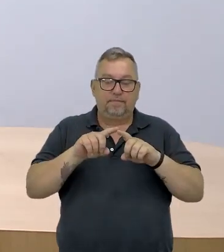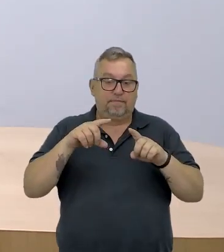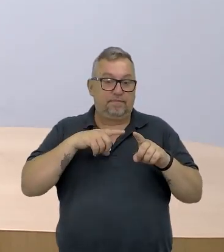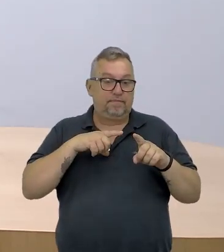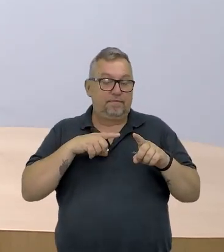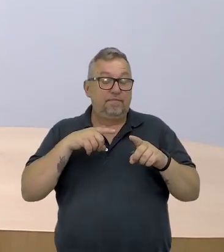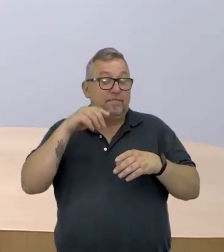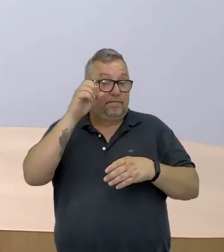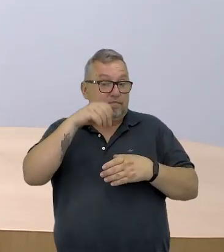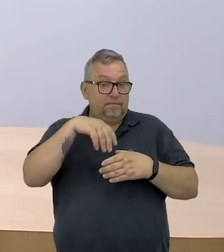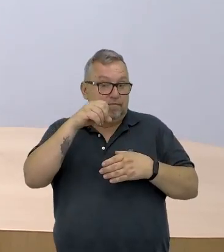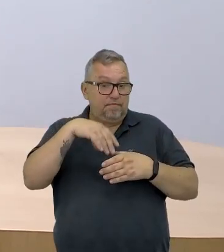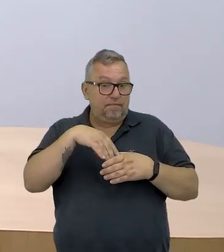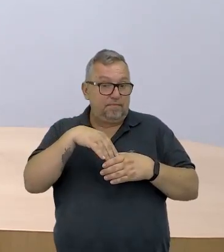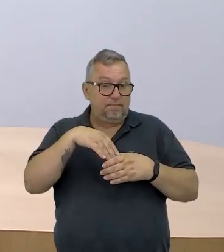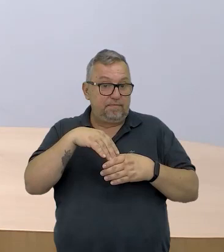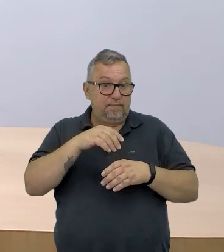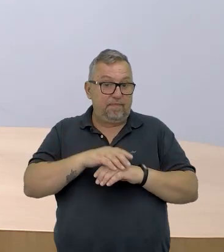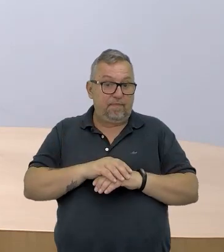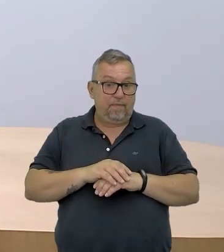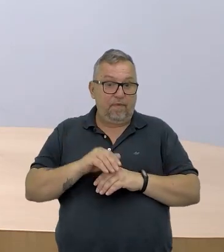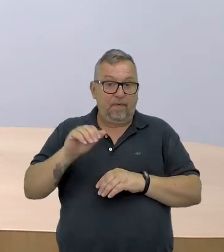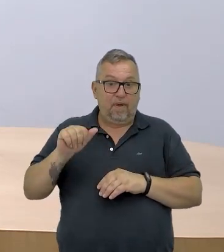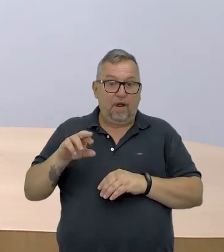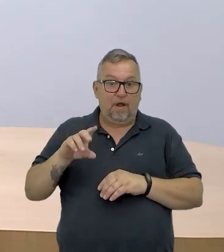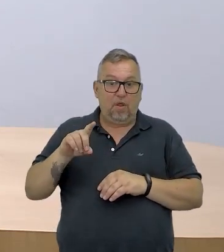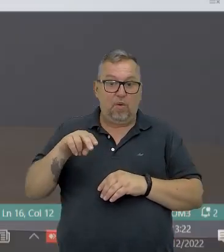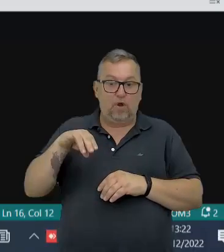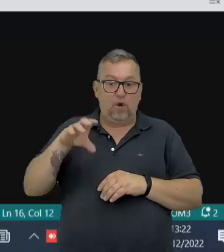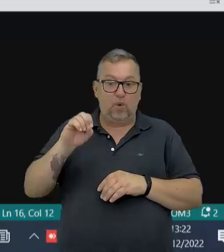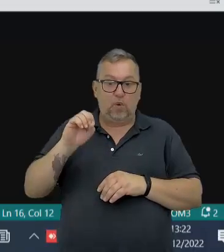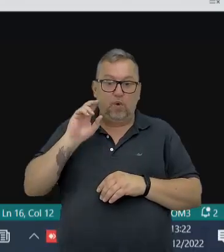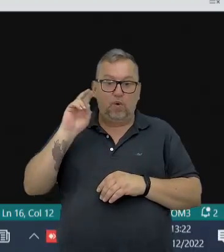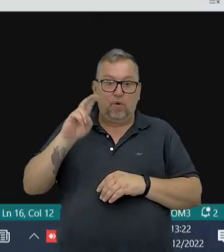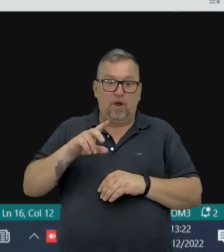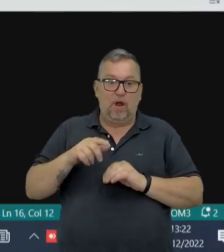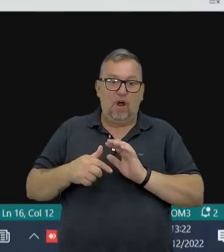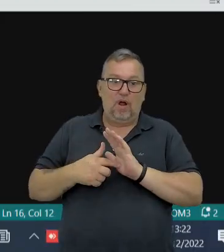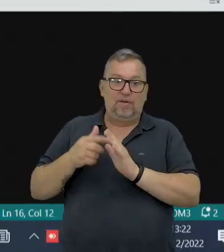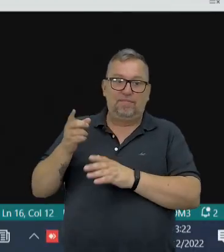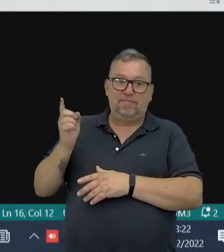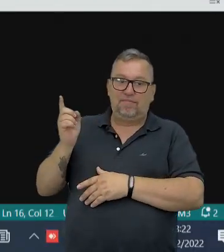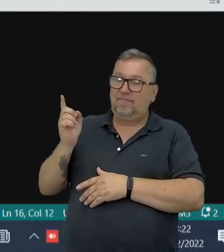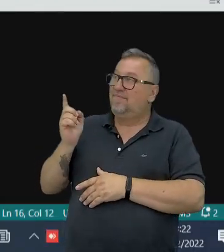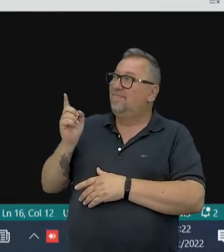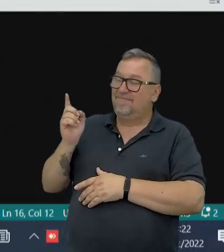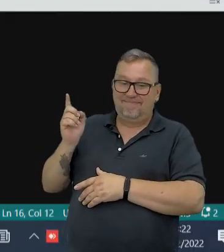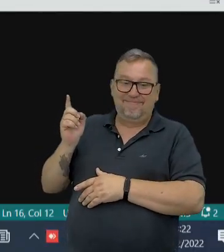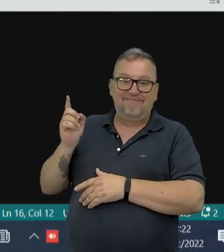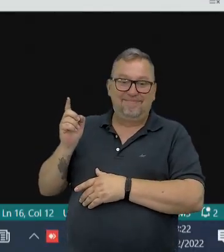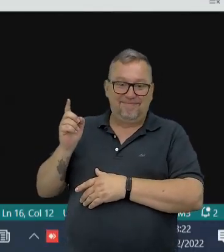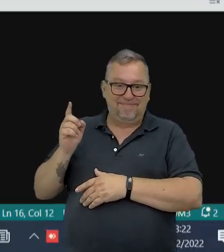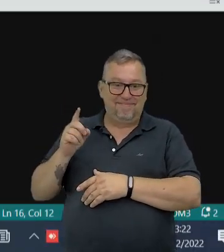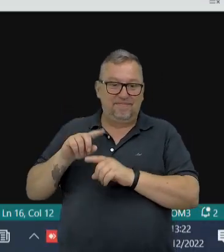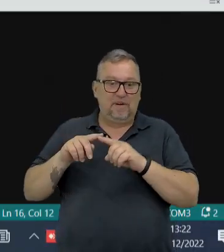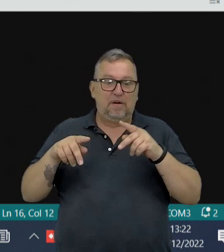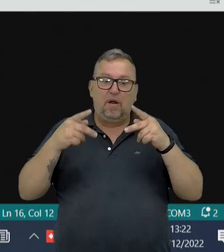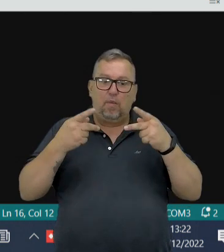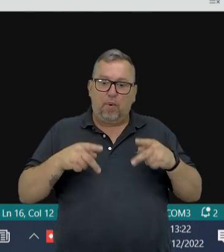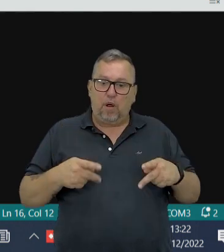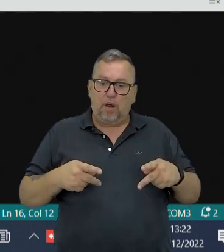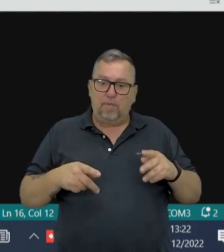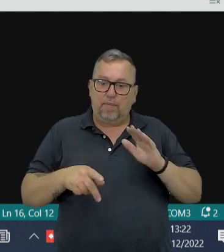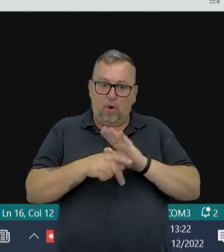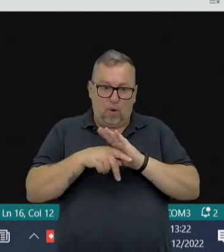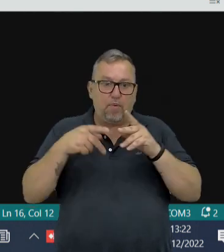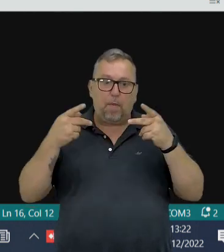instalado o Arduino. Eu vou pedir para o pessoal espelhar, olha lá, está vendo? Aqui, gente, é o programinha do Arduino,